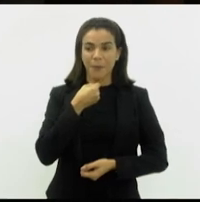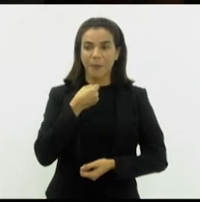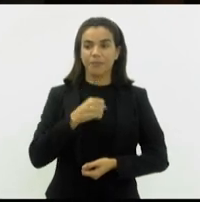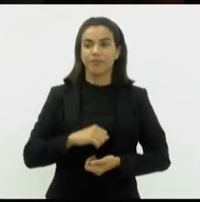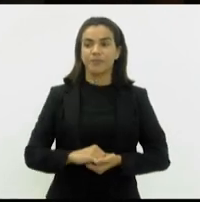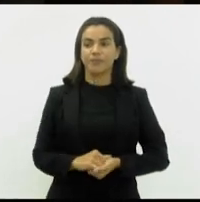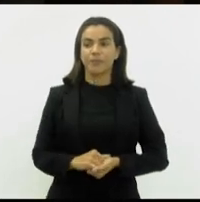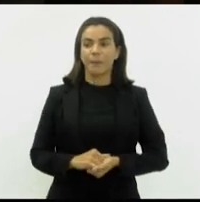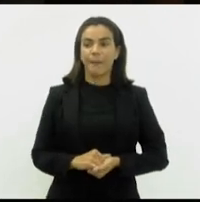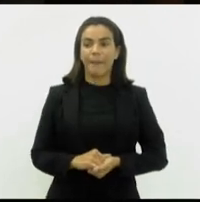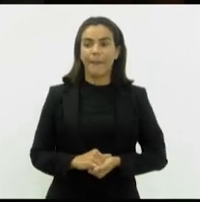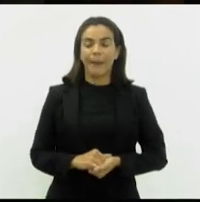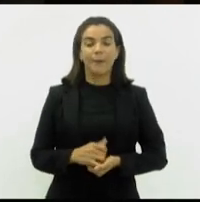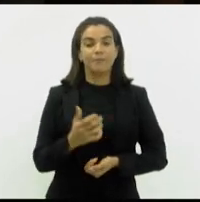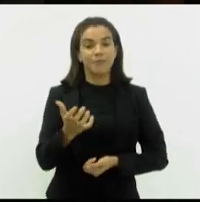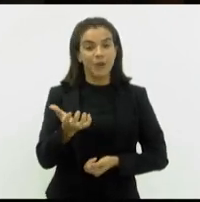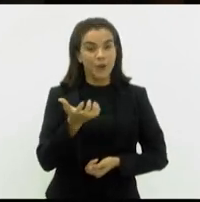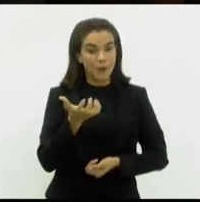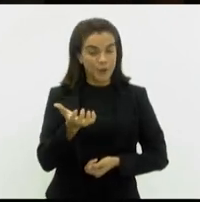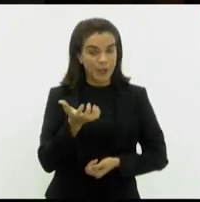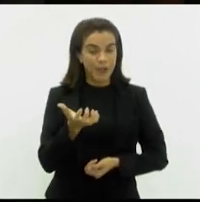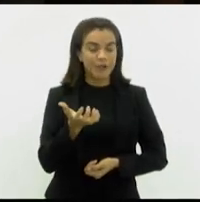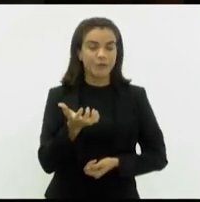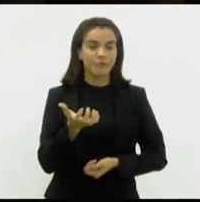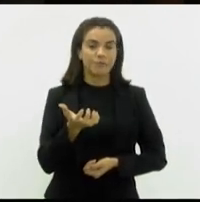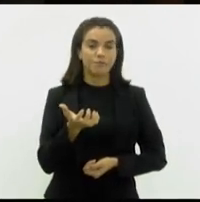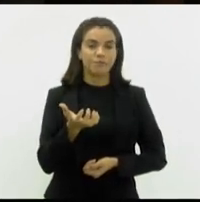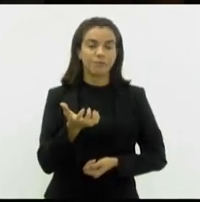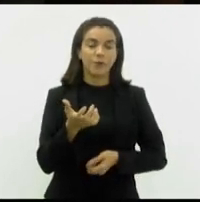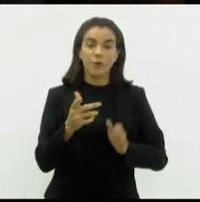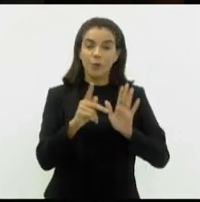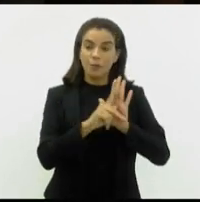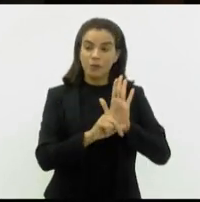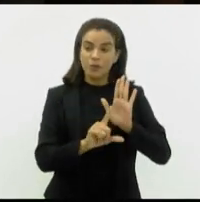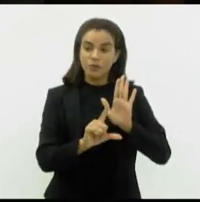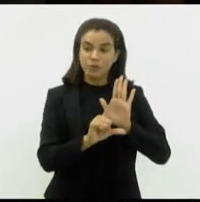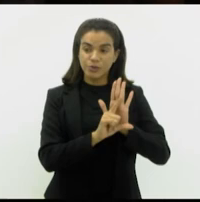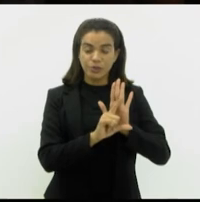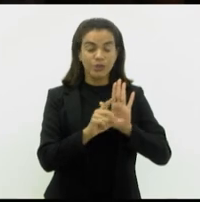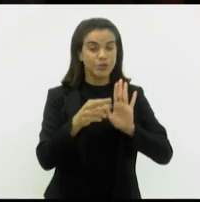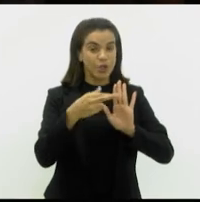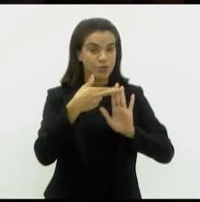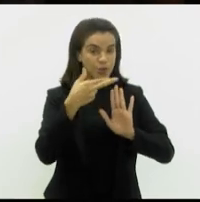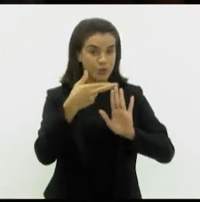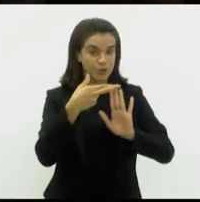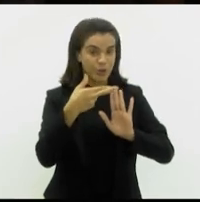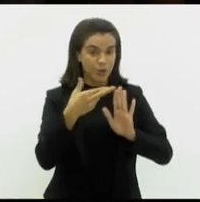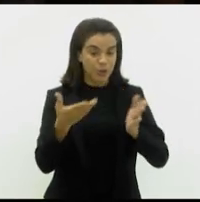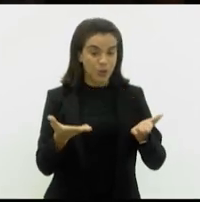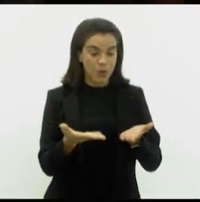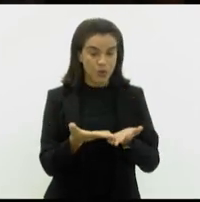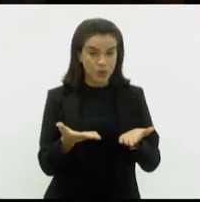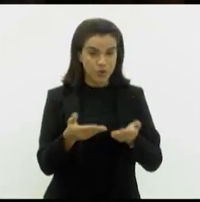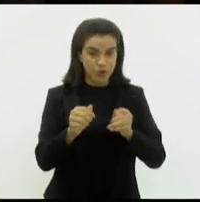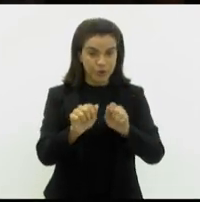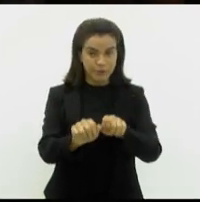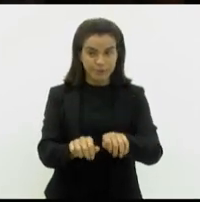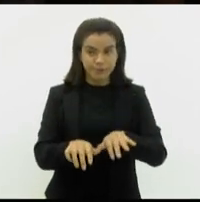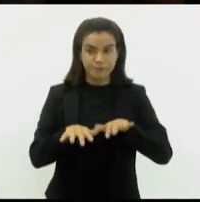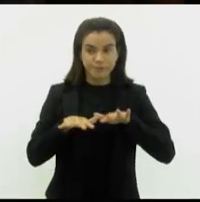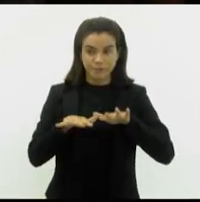fazer a menção de um projeto de resolução que chega a esta casa na sessão de hoje